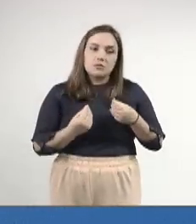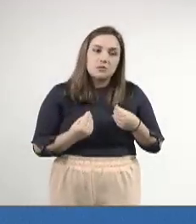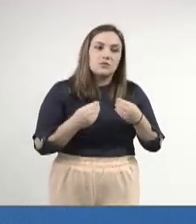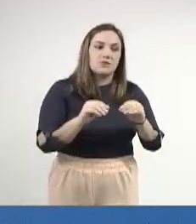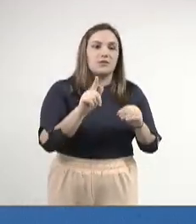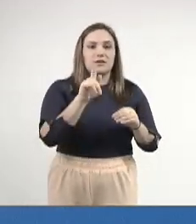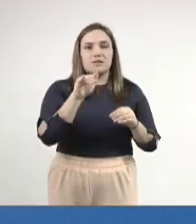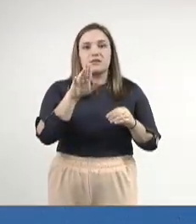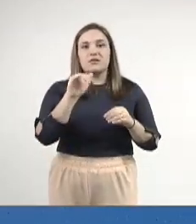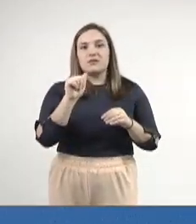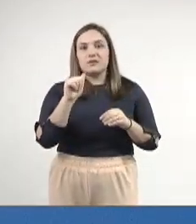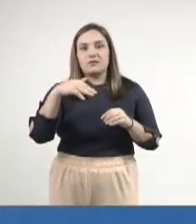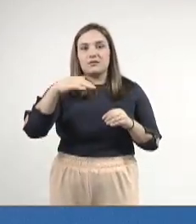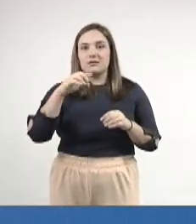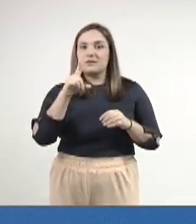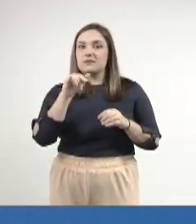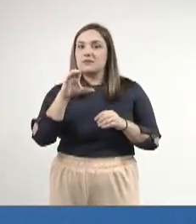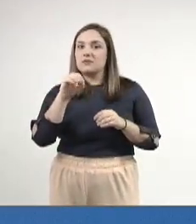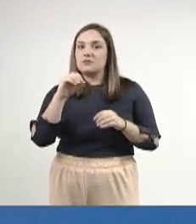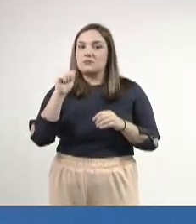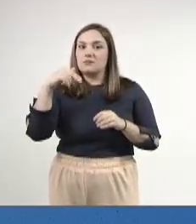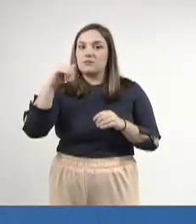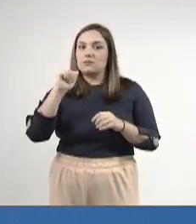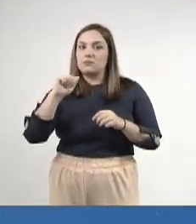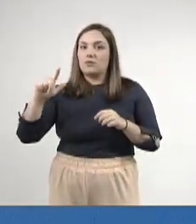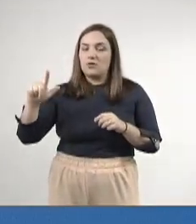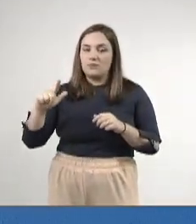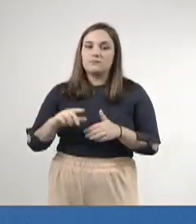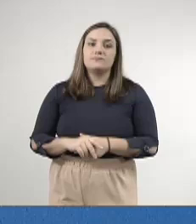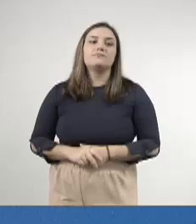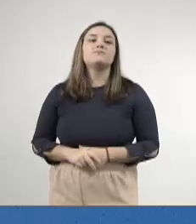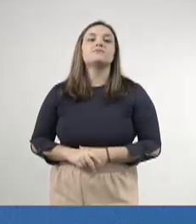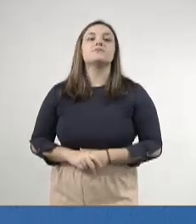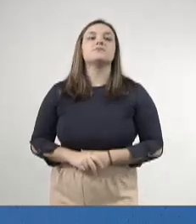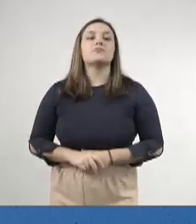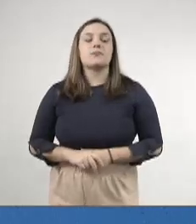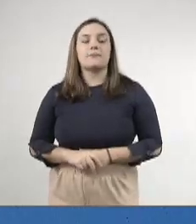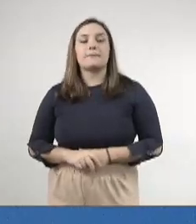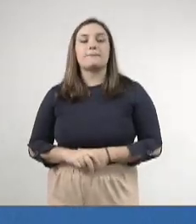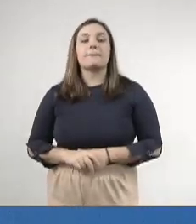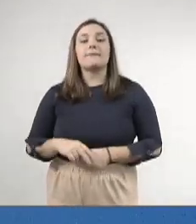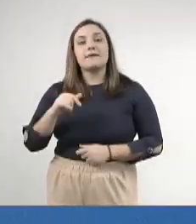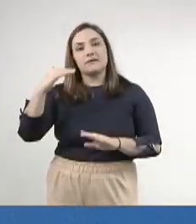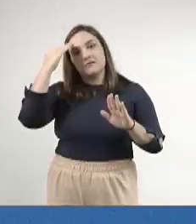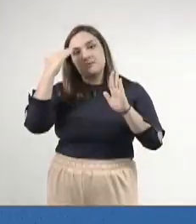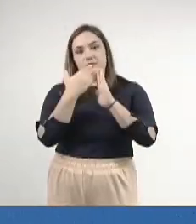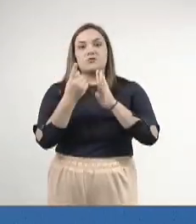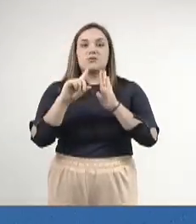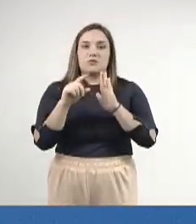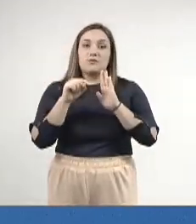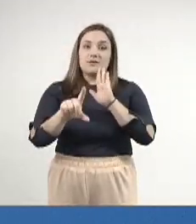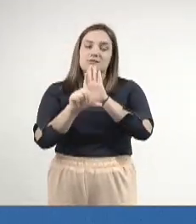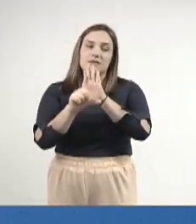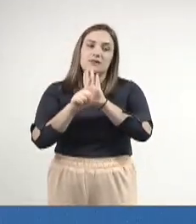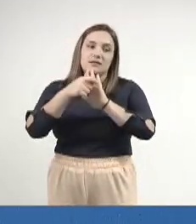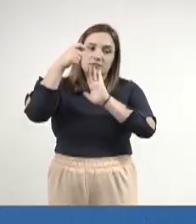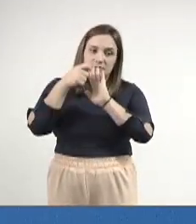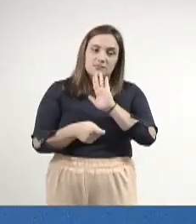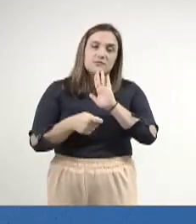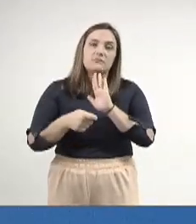anual. Artigo 2º, sem prejuízo das demais sanções legais cabíveis, o descumprimento disposto nesta lei